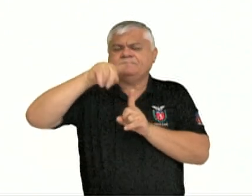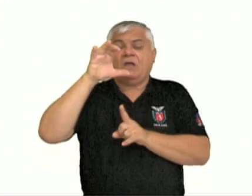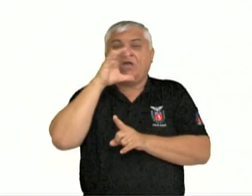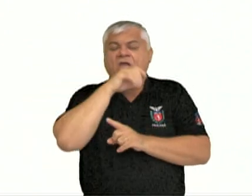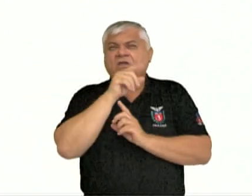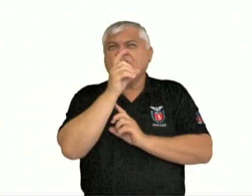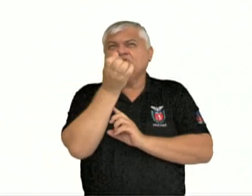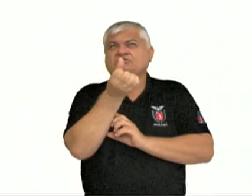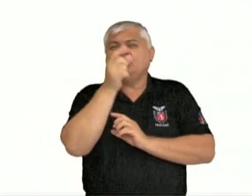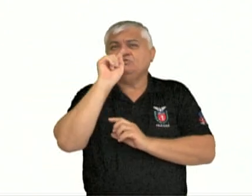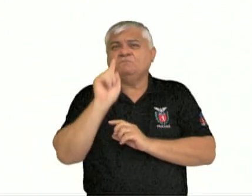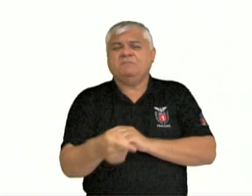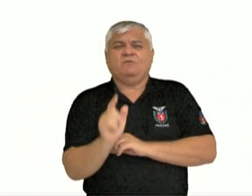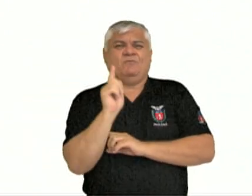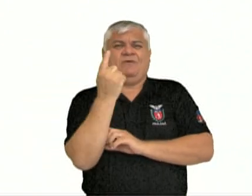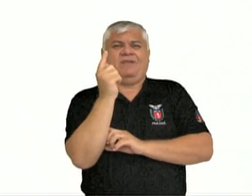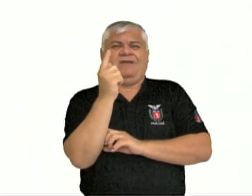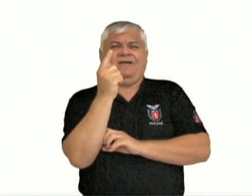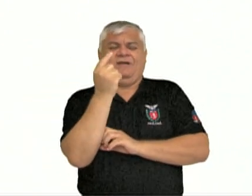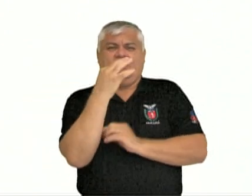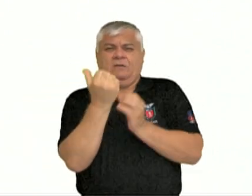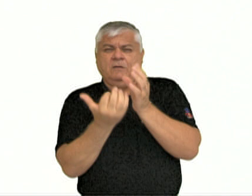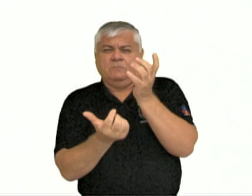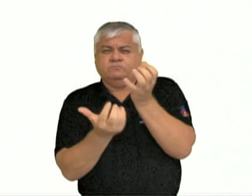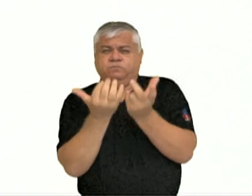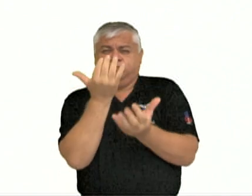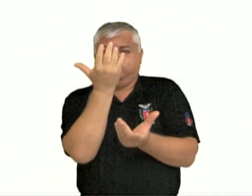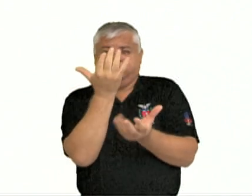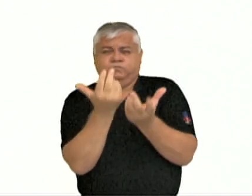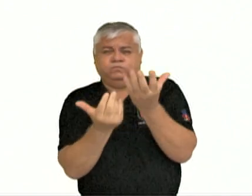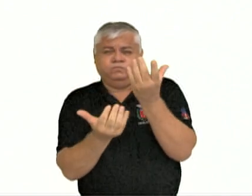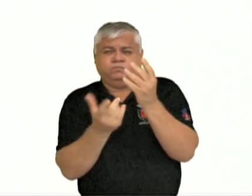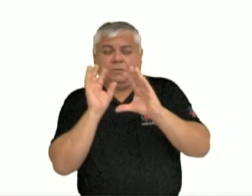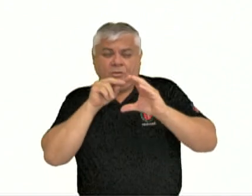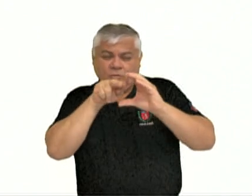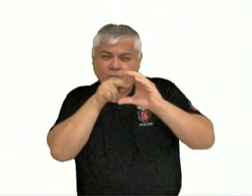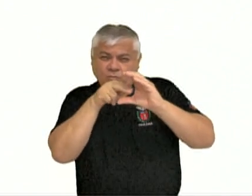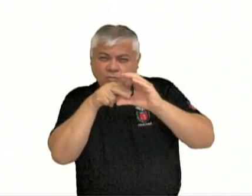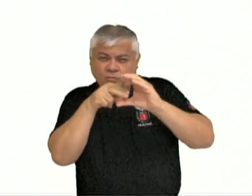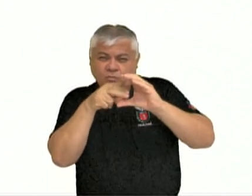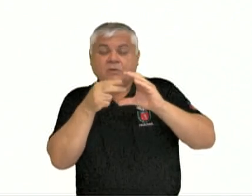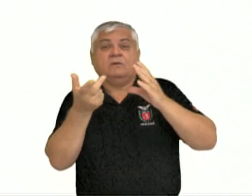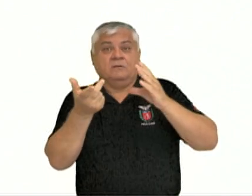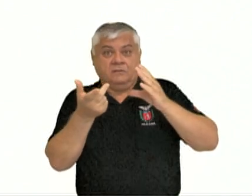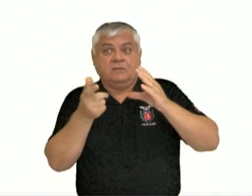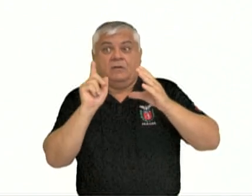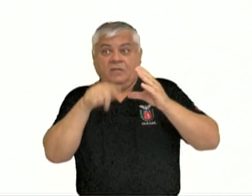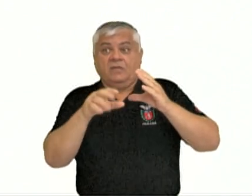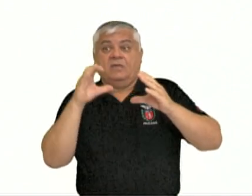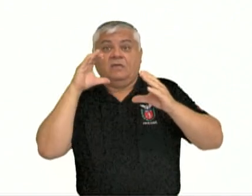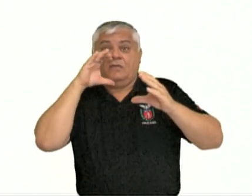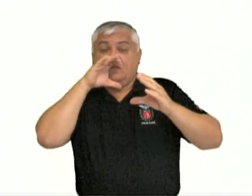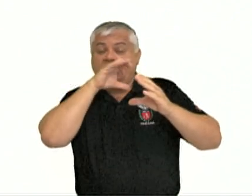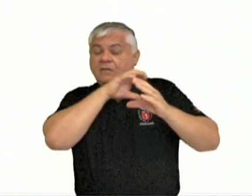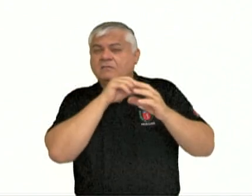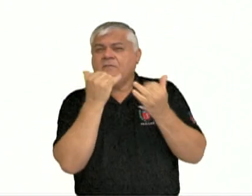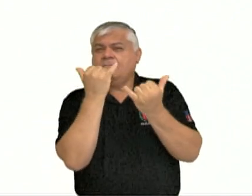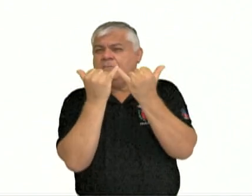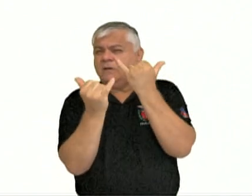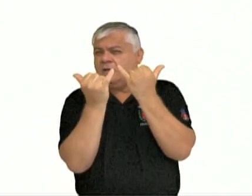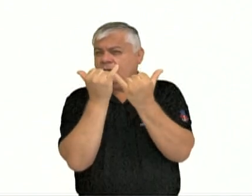de 6 mil graus a temperatura do núcleo do interior da terra. Essa temperatura é igual,